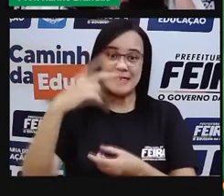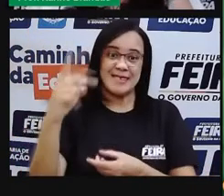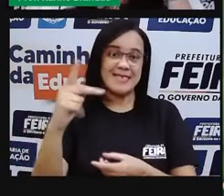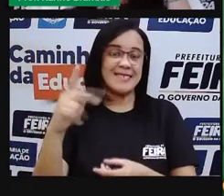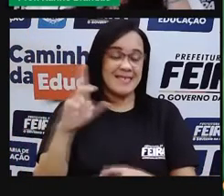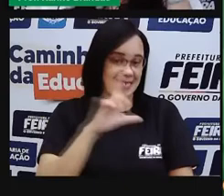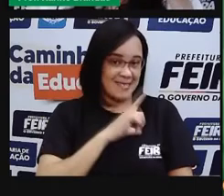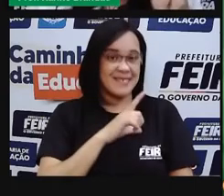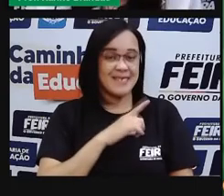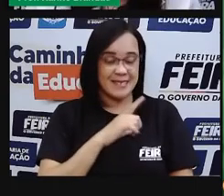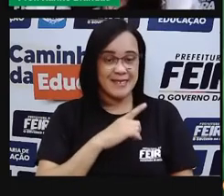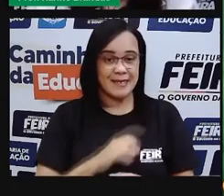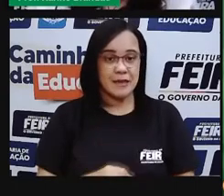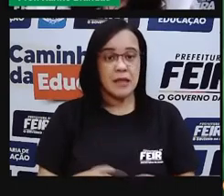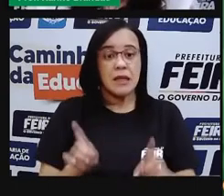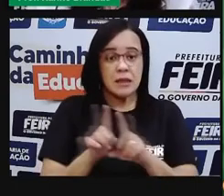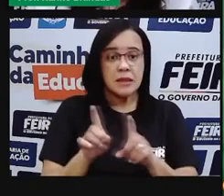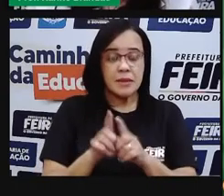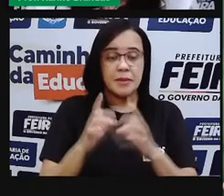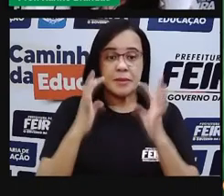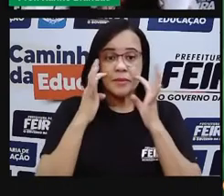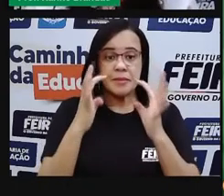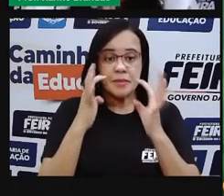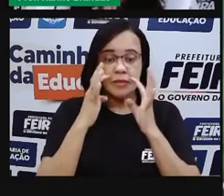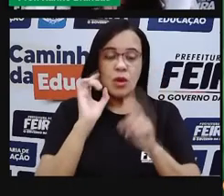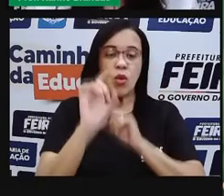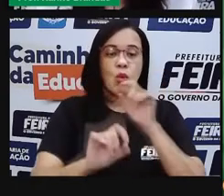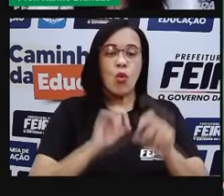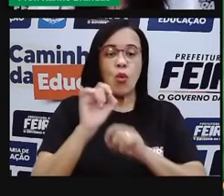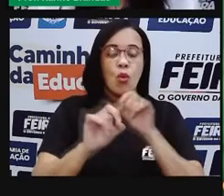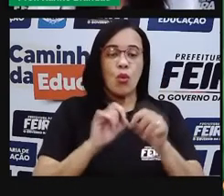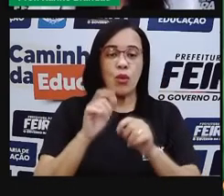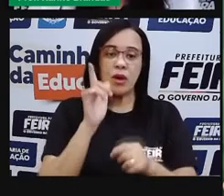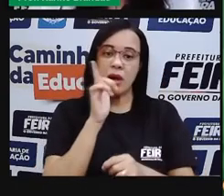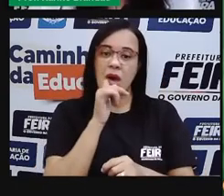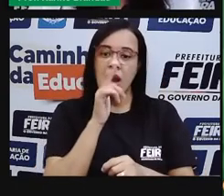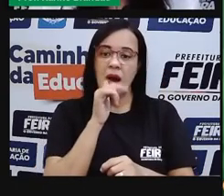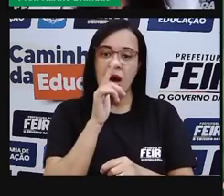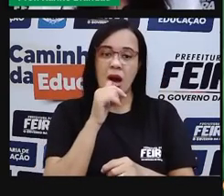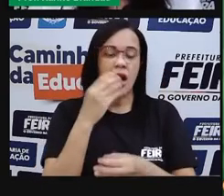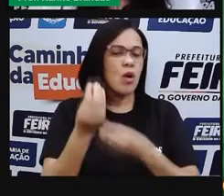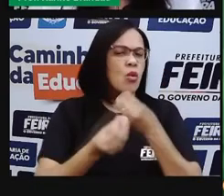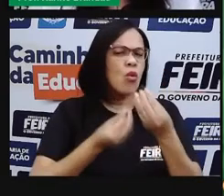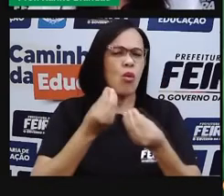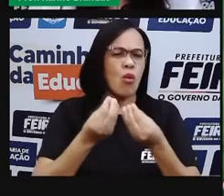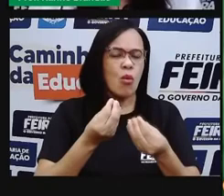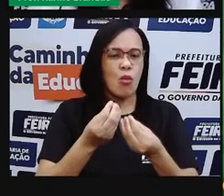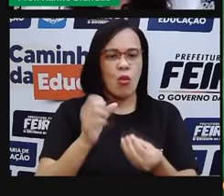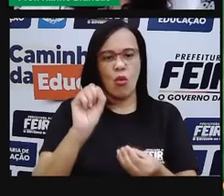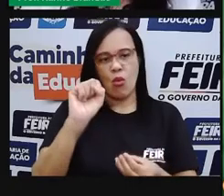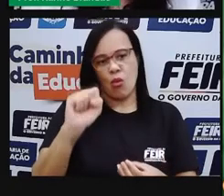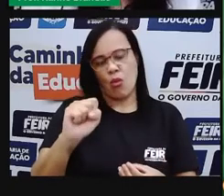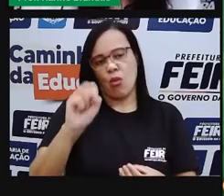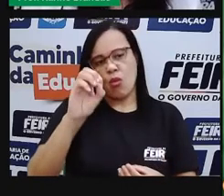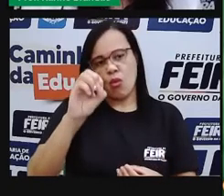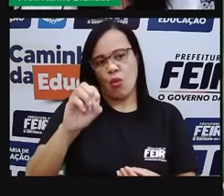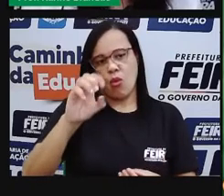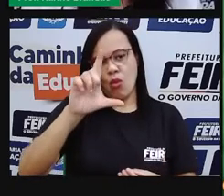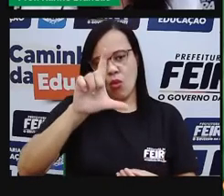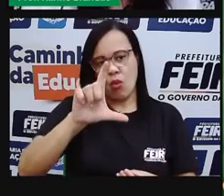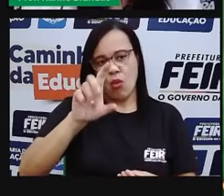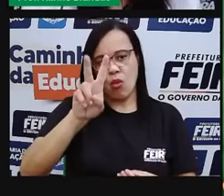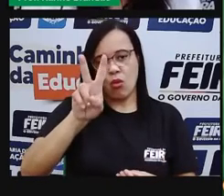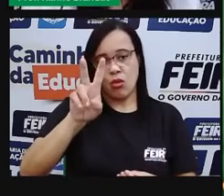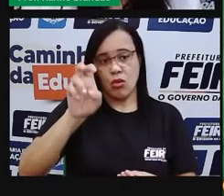A gente observa também que a água, ela é um bom solvente. O é isso? Quer dizer que ela se